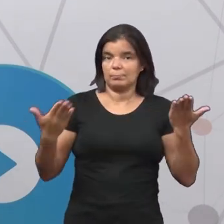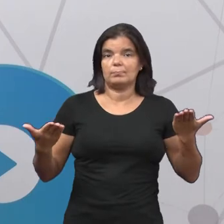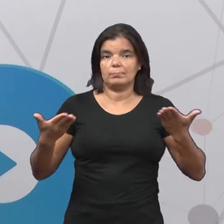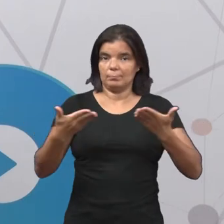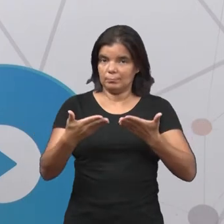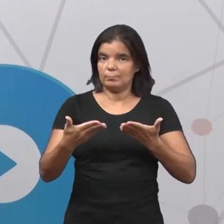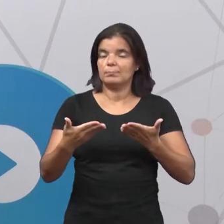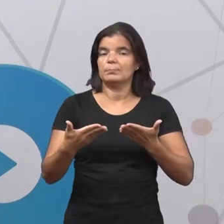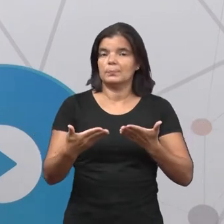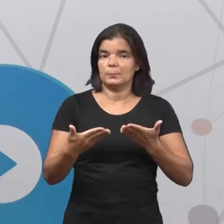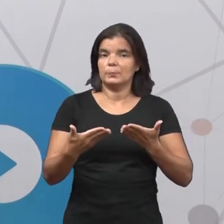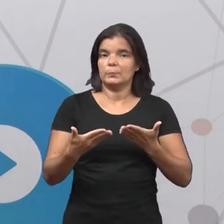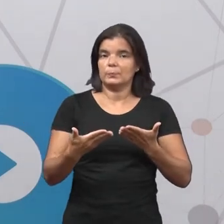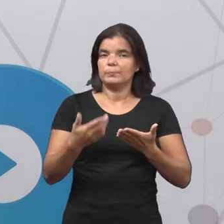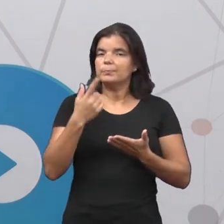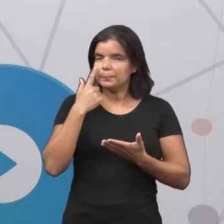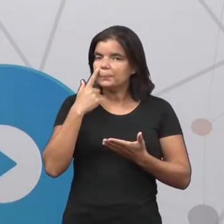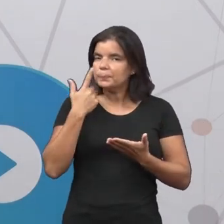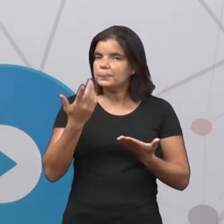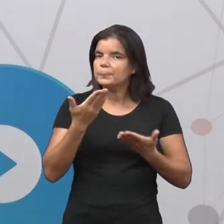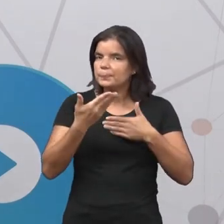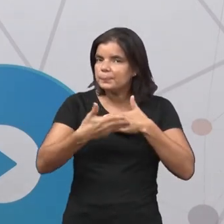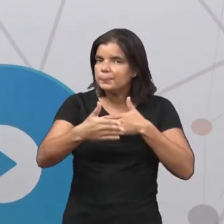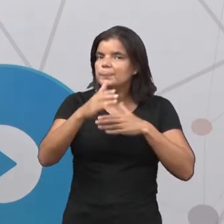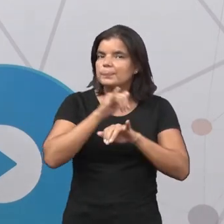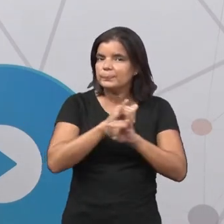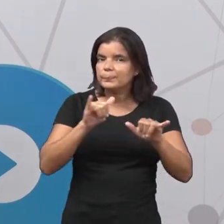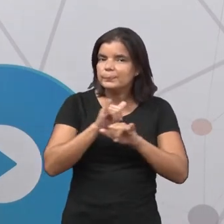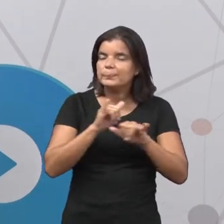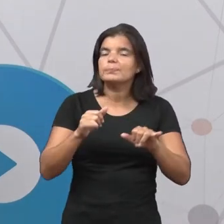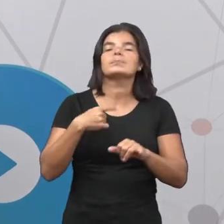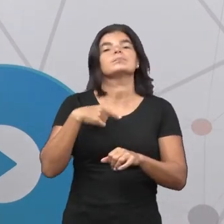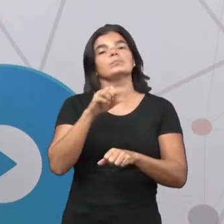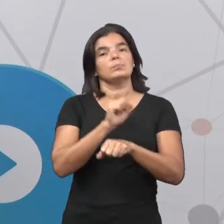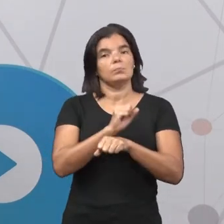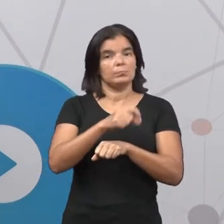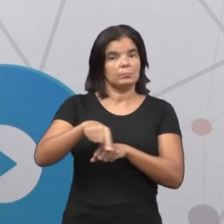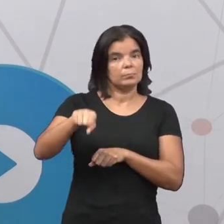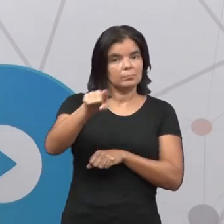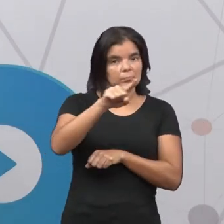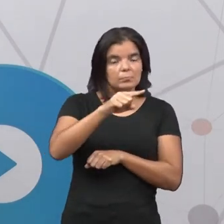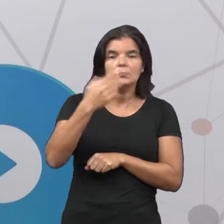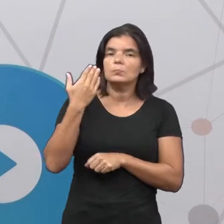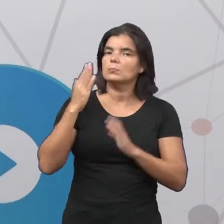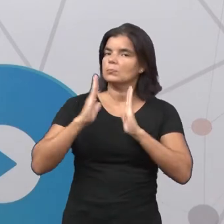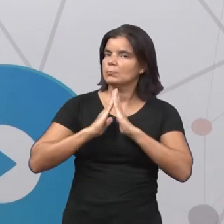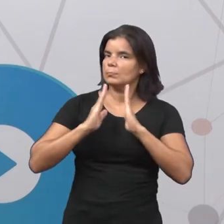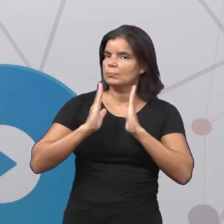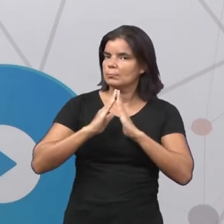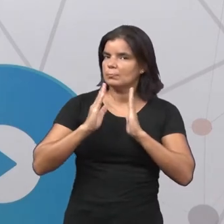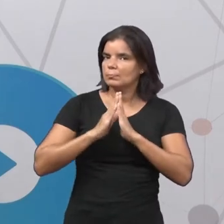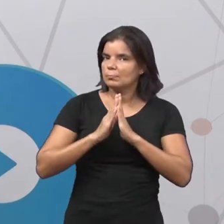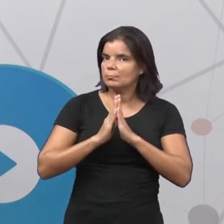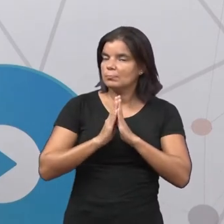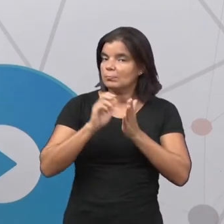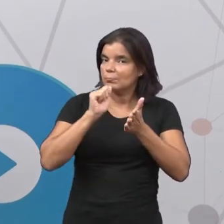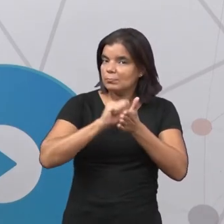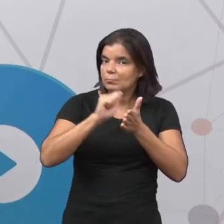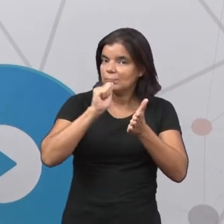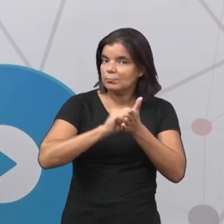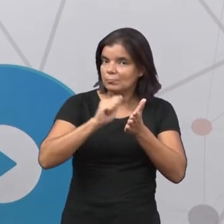atuais. Vamos avançar nas informações? Eu espero que você esteja em casa fazendo